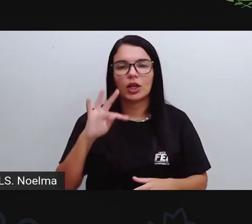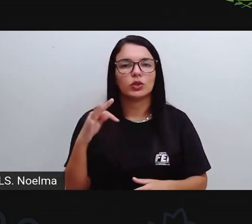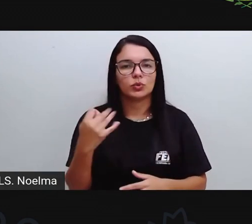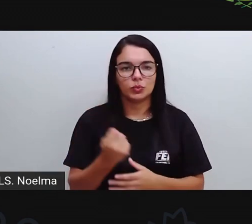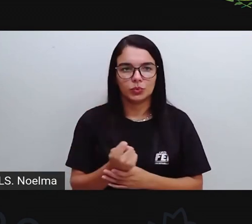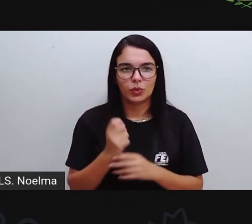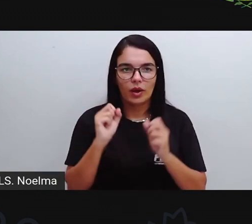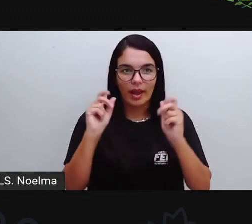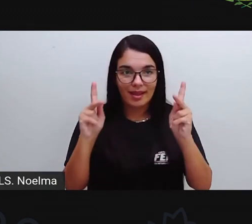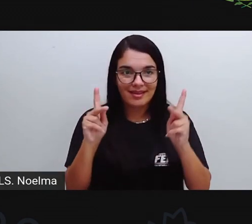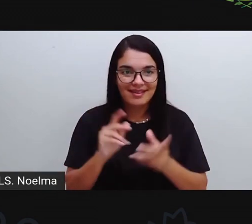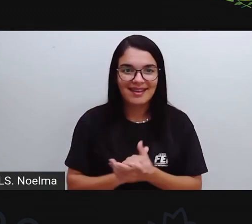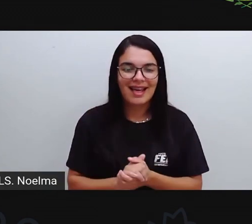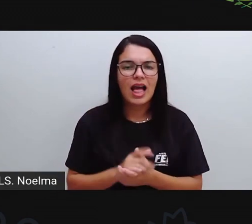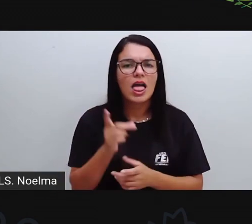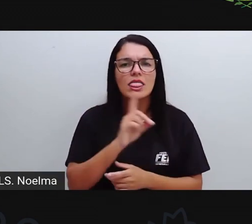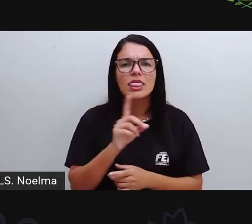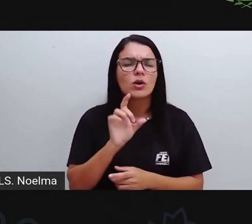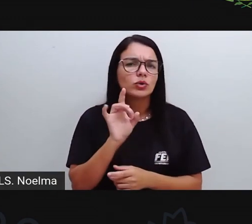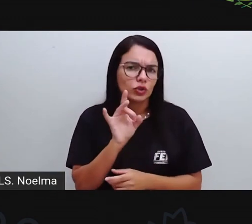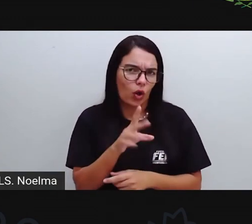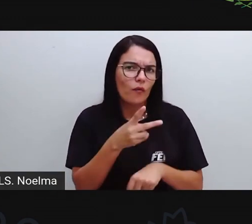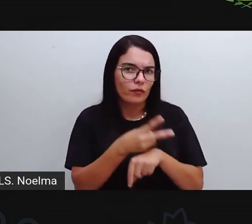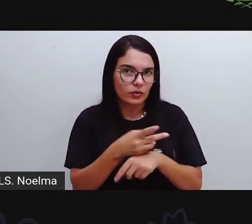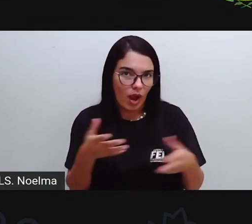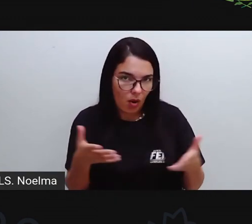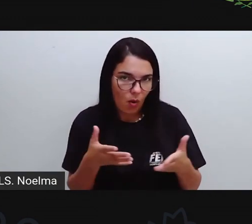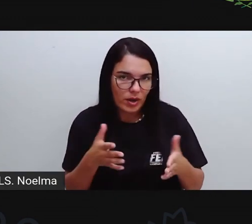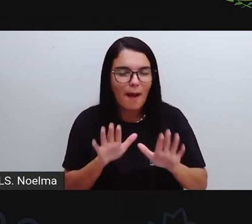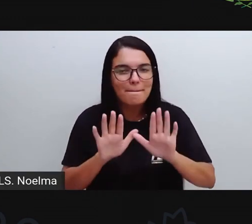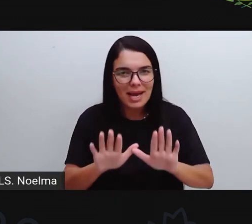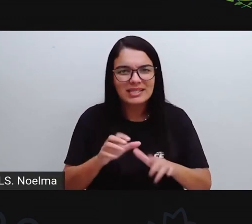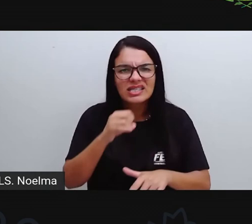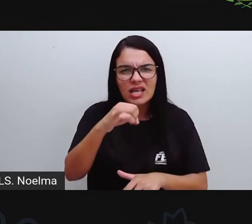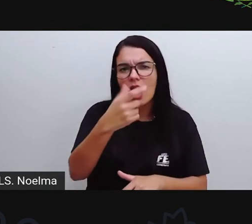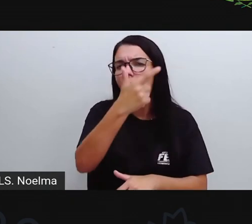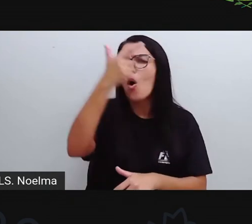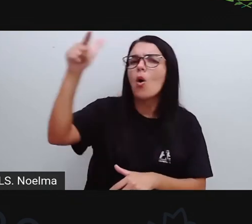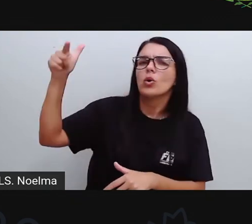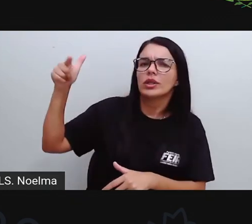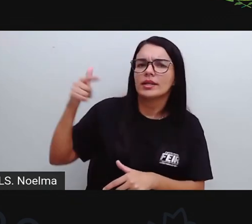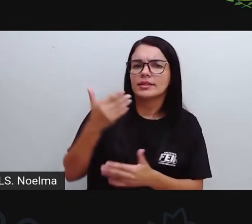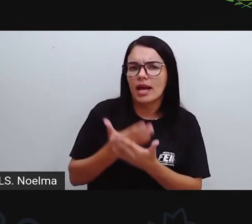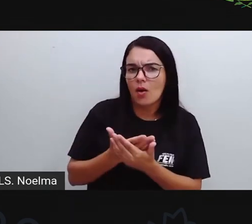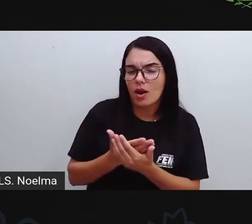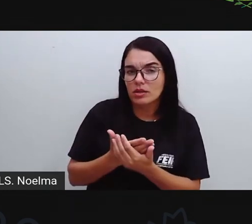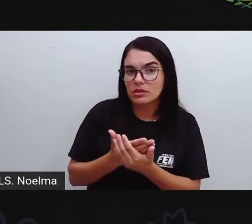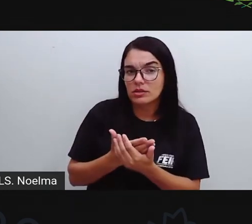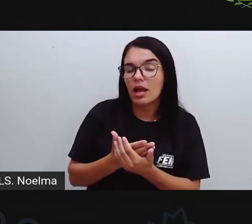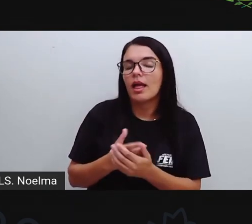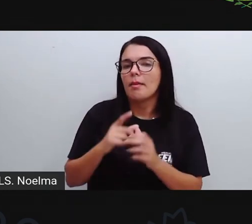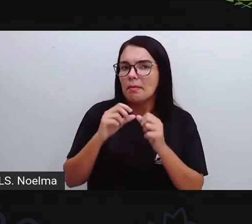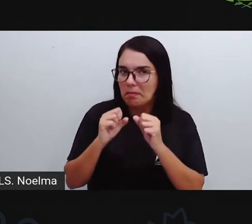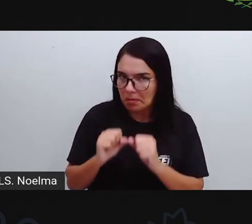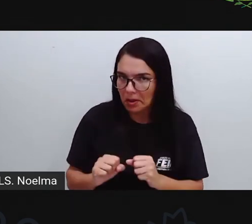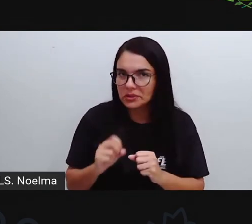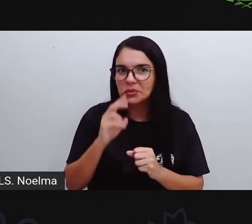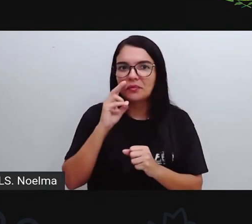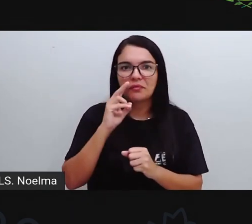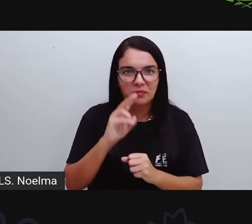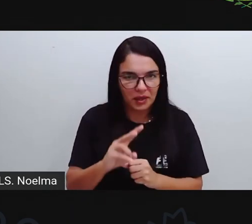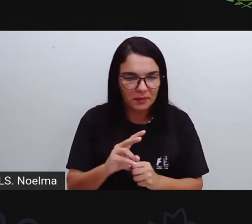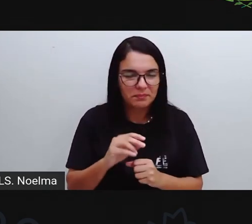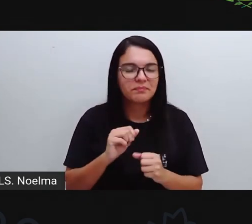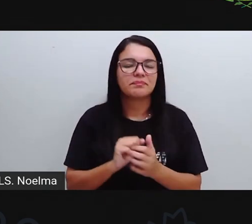direitinho, certo? Não somente esse vídeo, mas também os outros vídeos de outras aulas, caso vocês tenham perdido alguma aula,